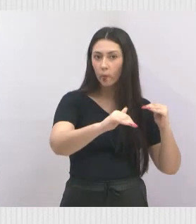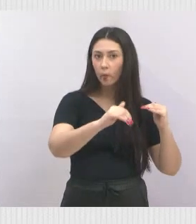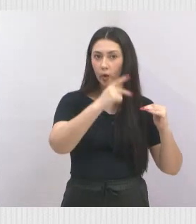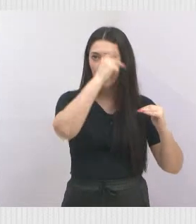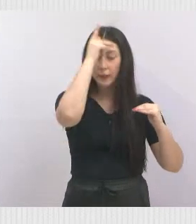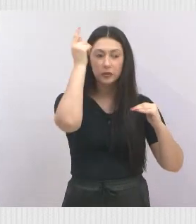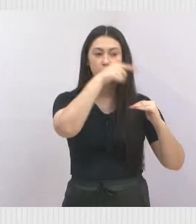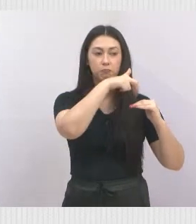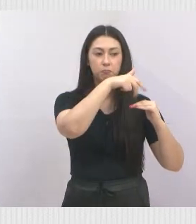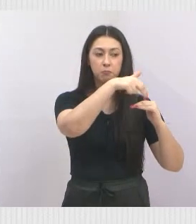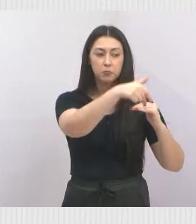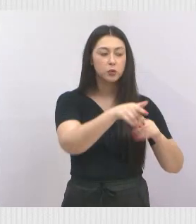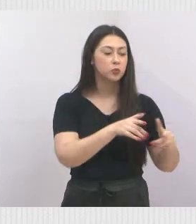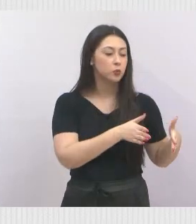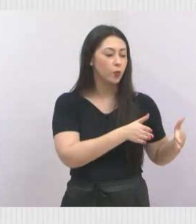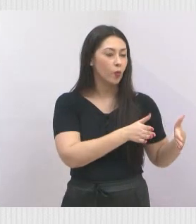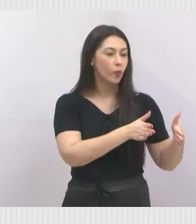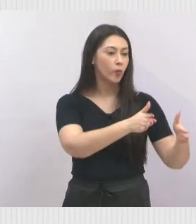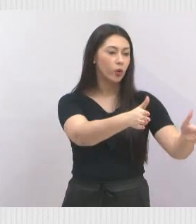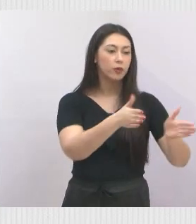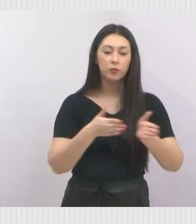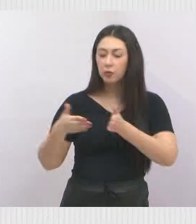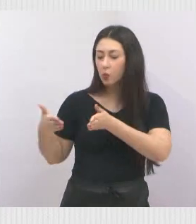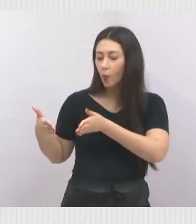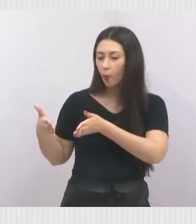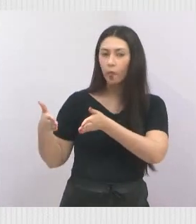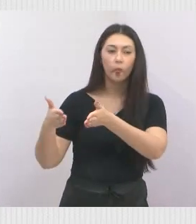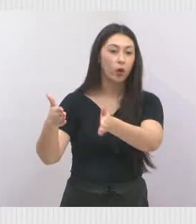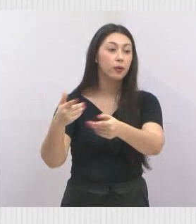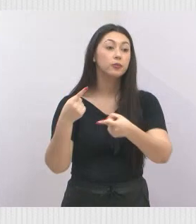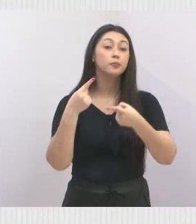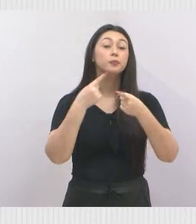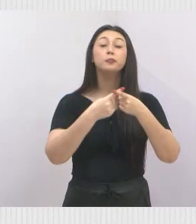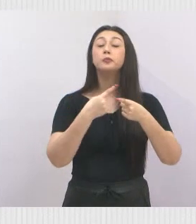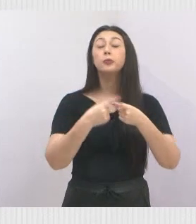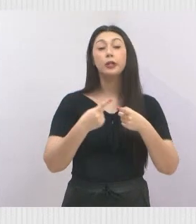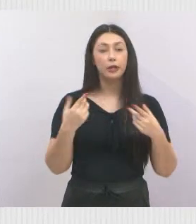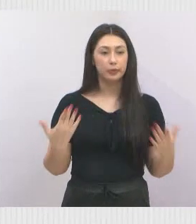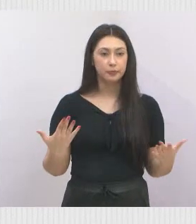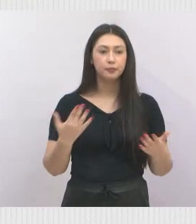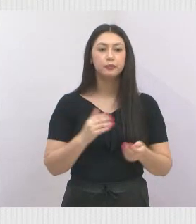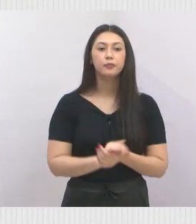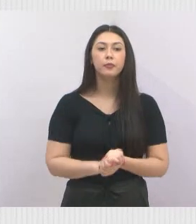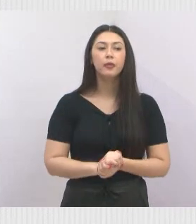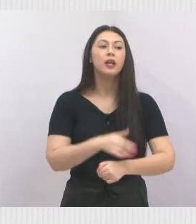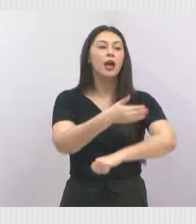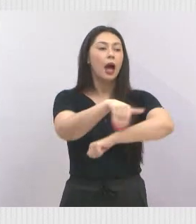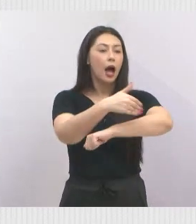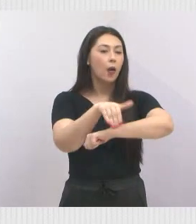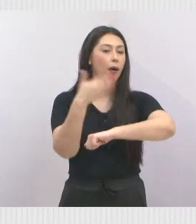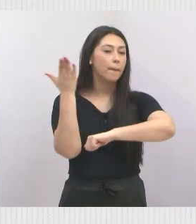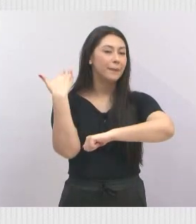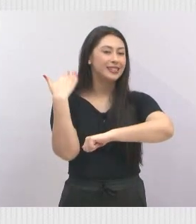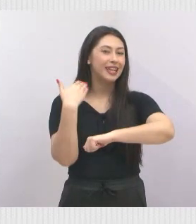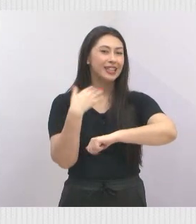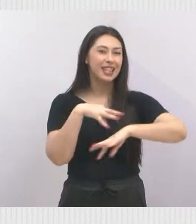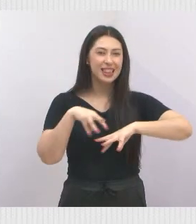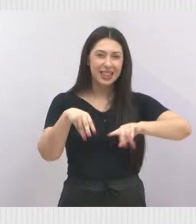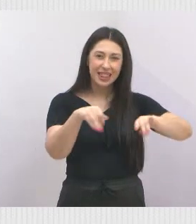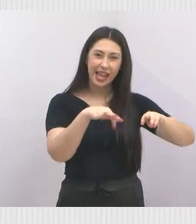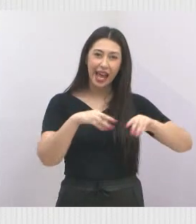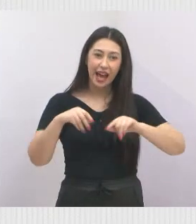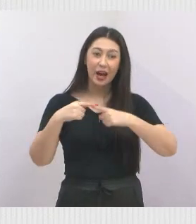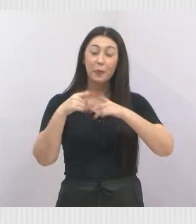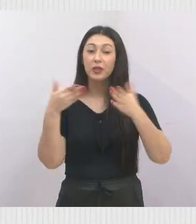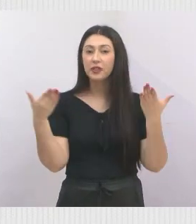lados da rua. Por quê? Porque a rua antigamente era de terra, então, agora